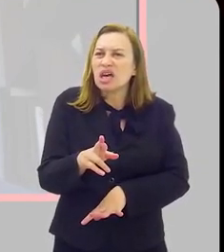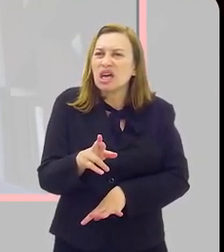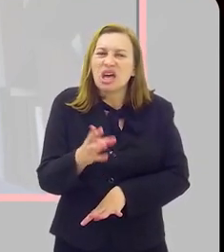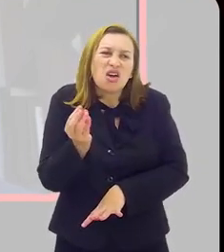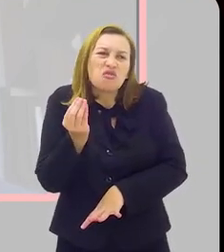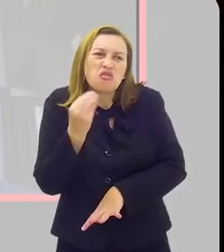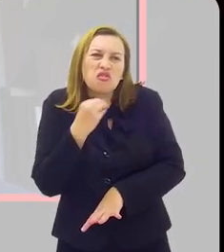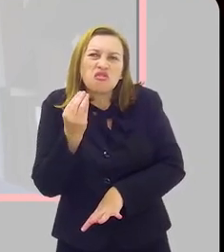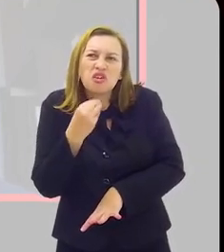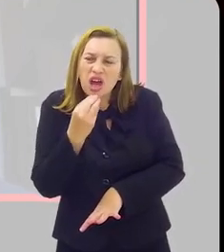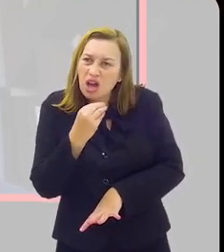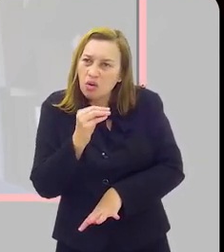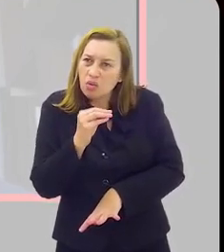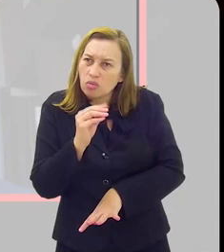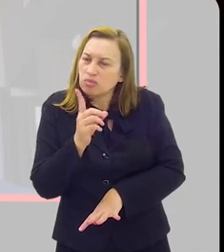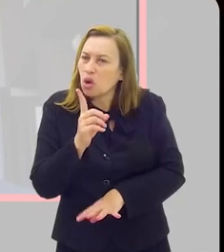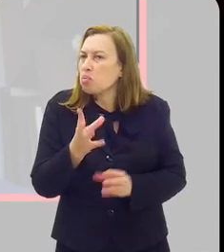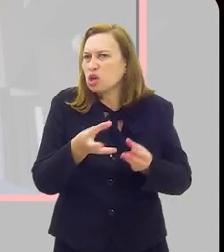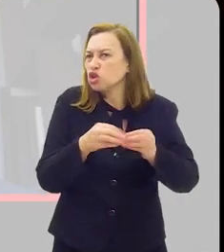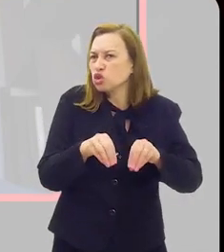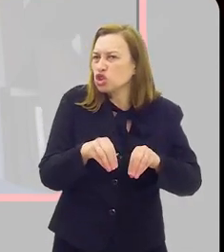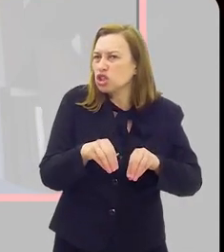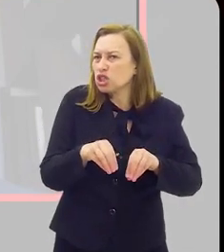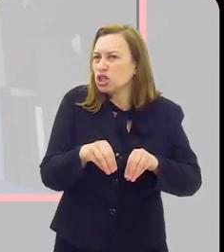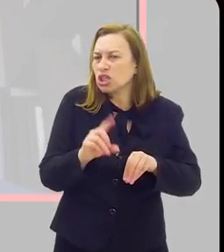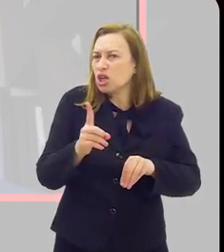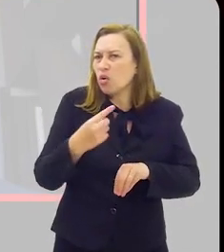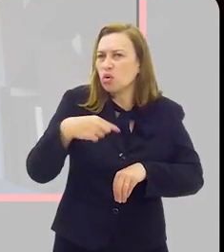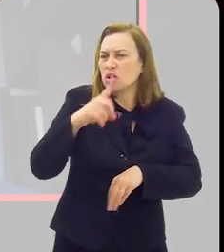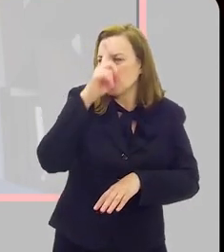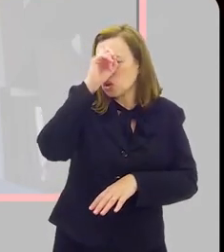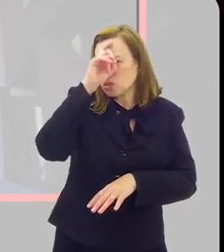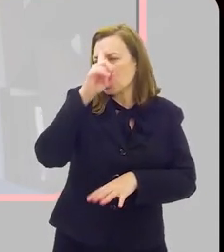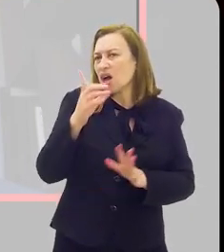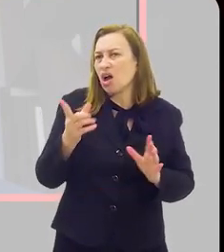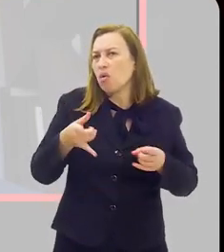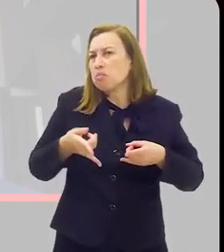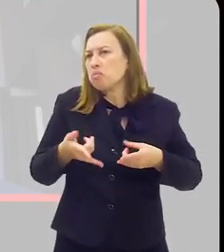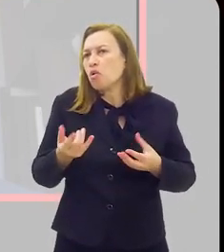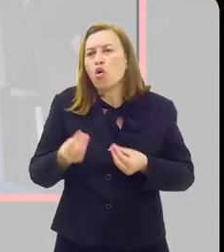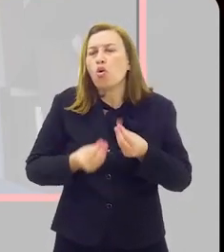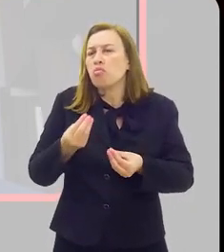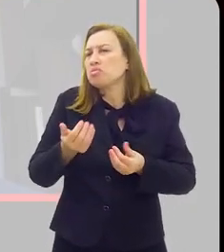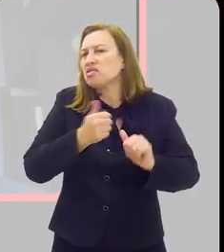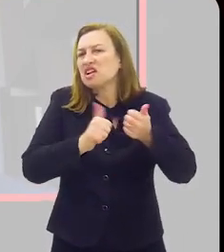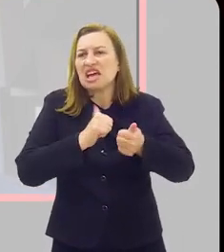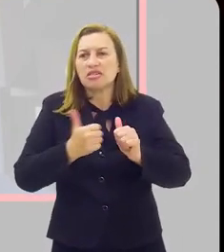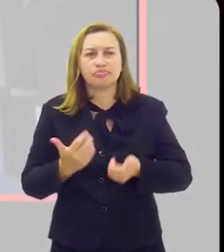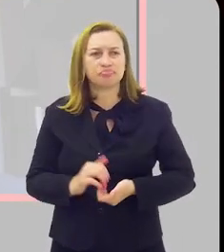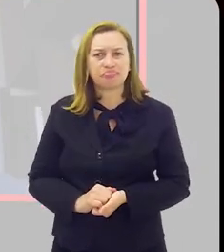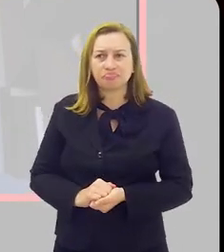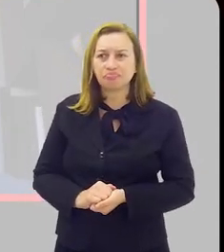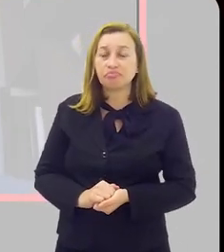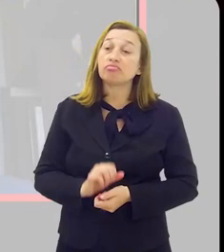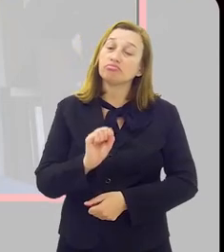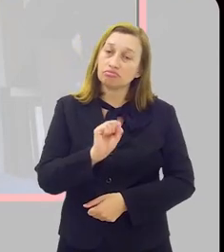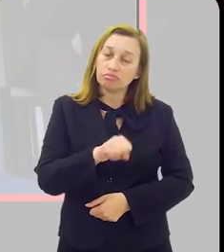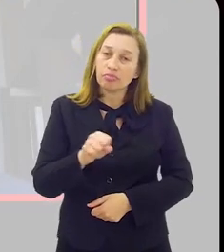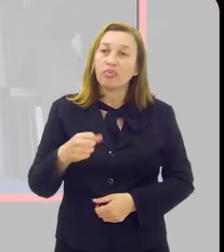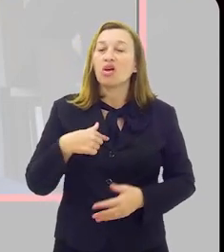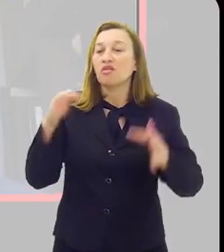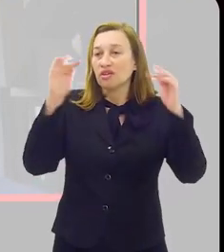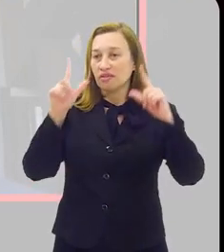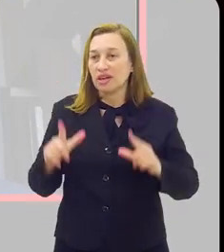danosos para não ser internado. Como é que a gente pode avaliar isso? Sim,